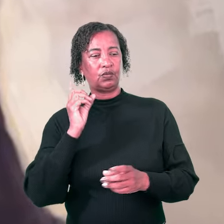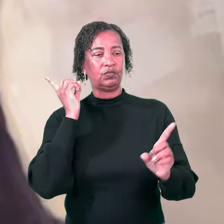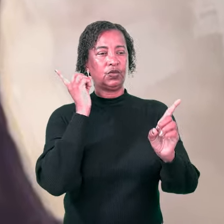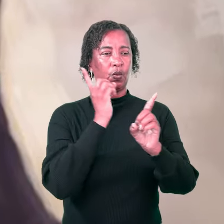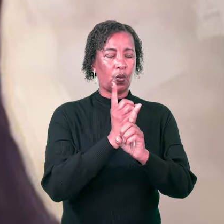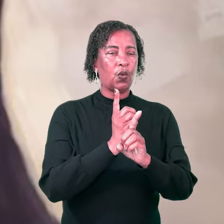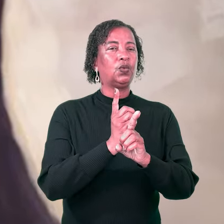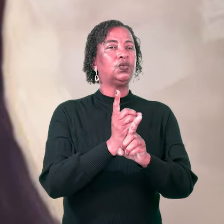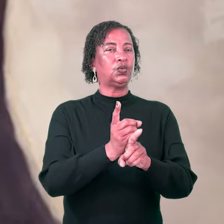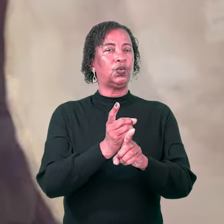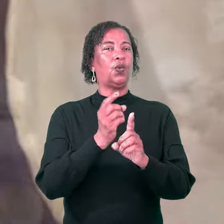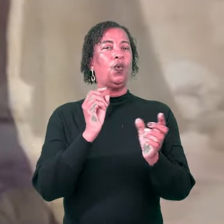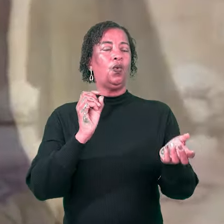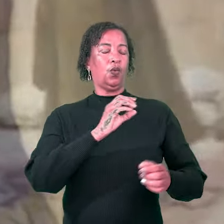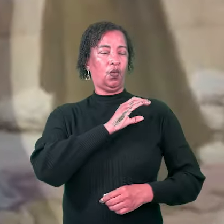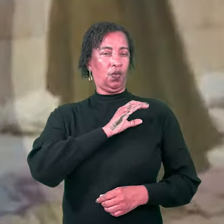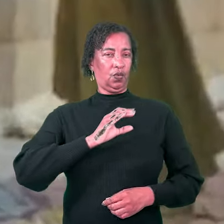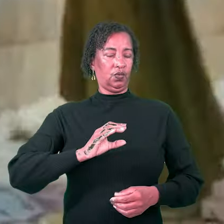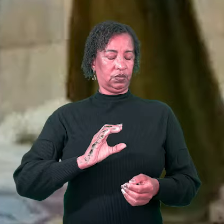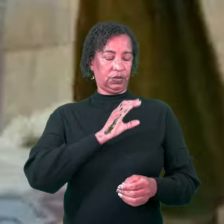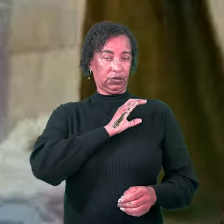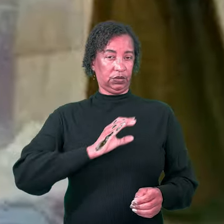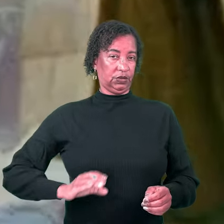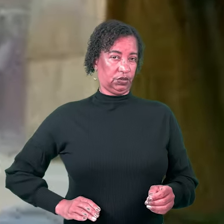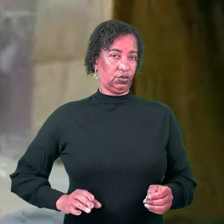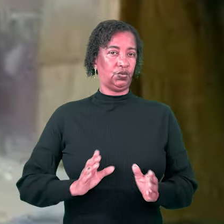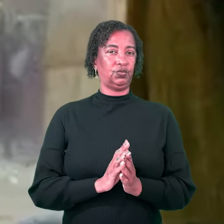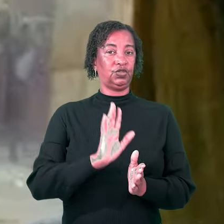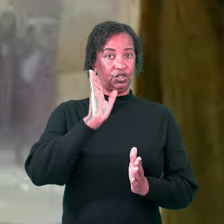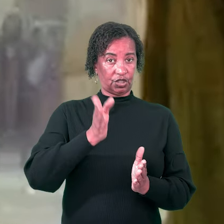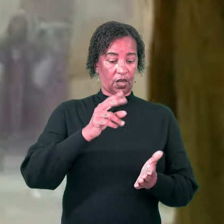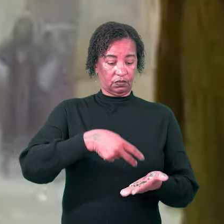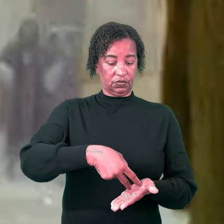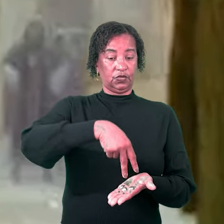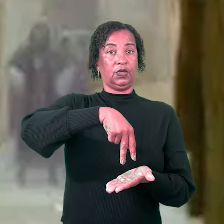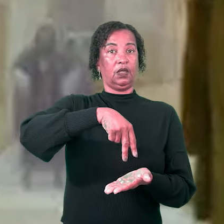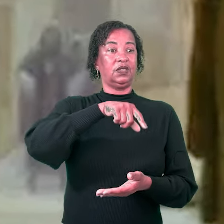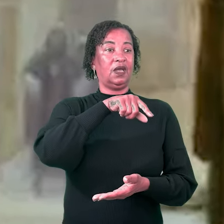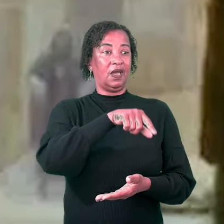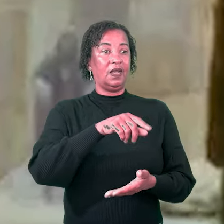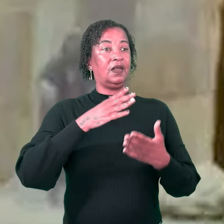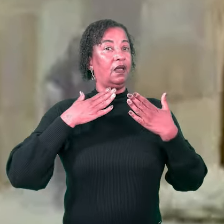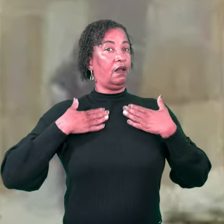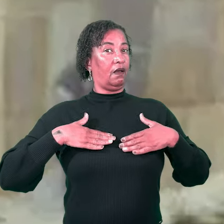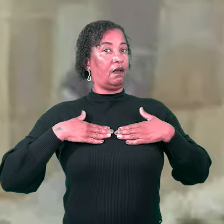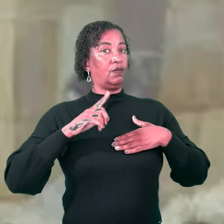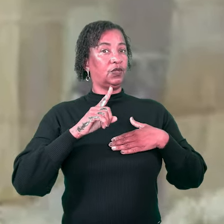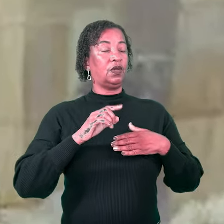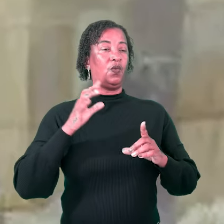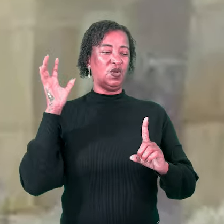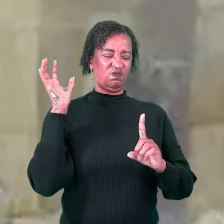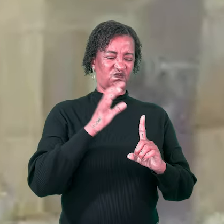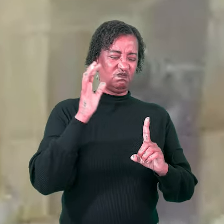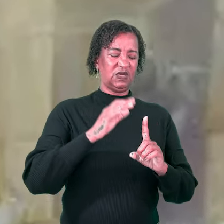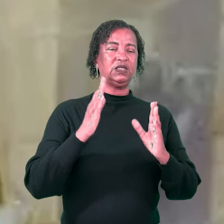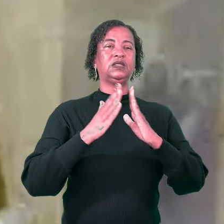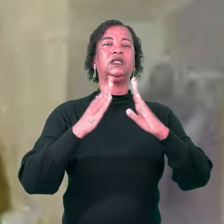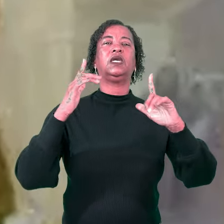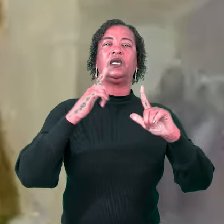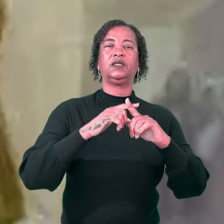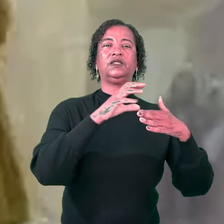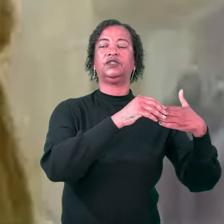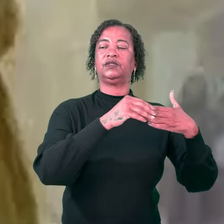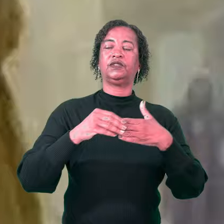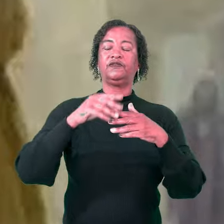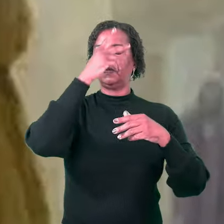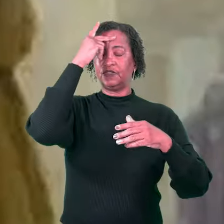de Damasco com o Cristo ressuscitado, ele não era humilde, não era manso. Ele perseguia a igreja e levava os cristãos para